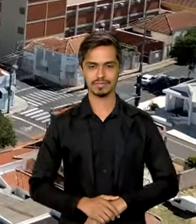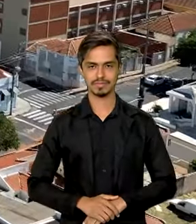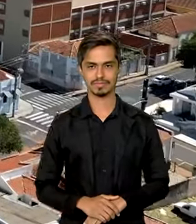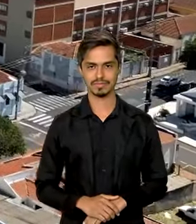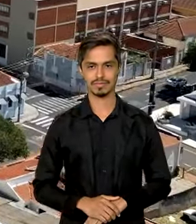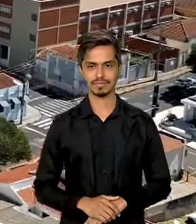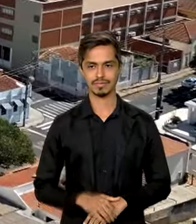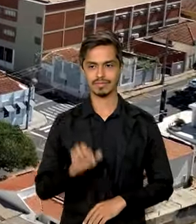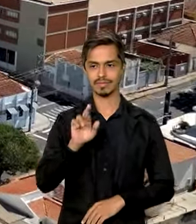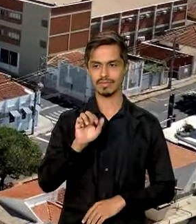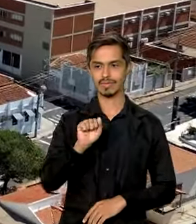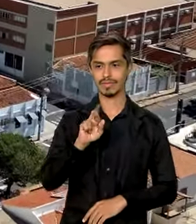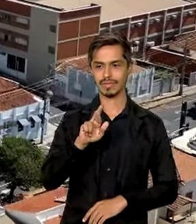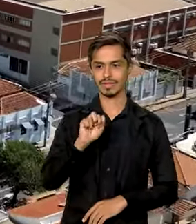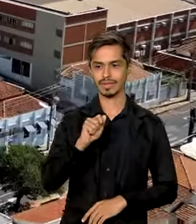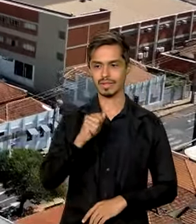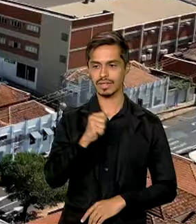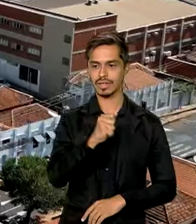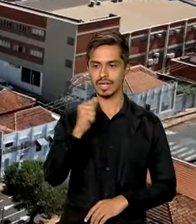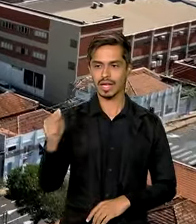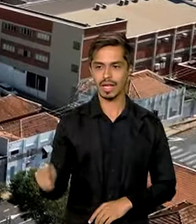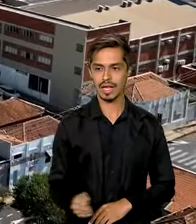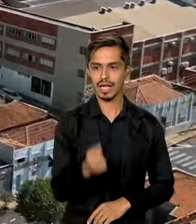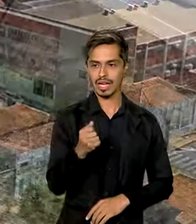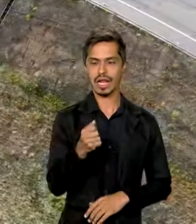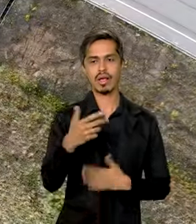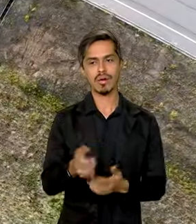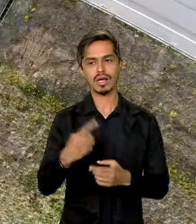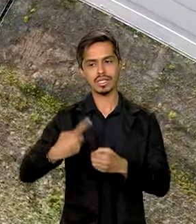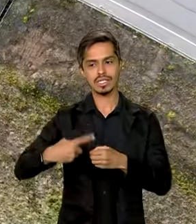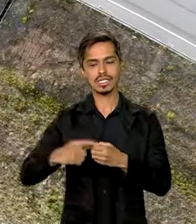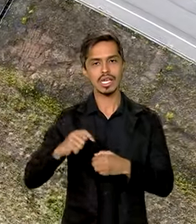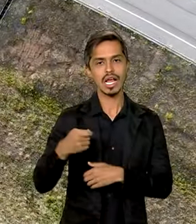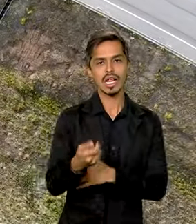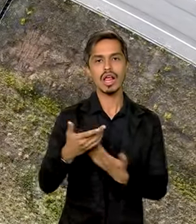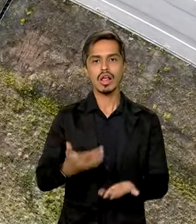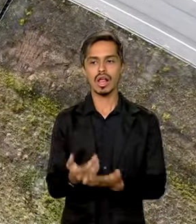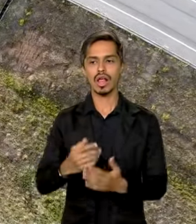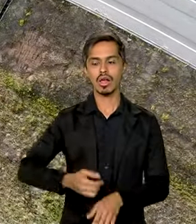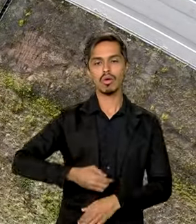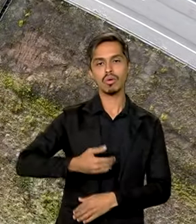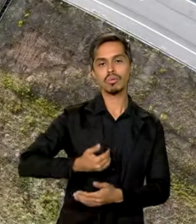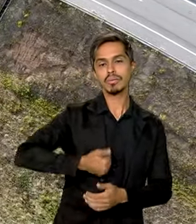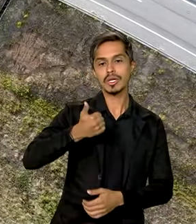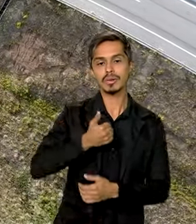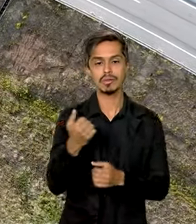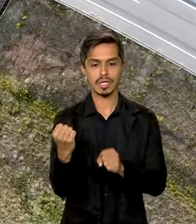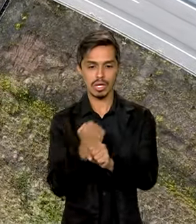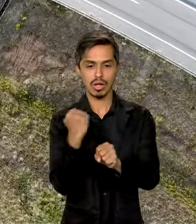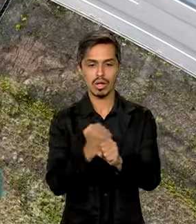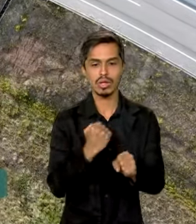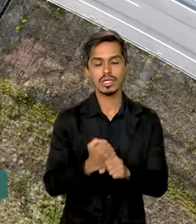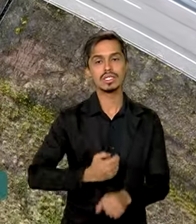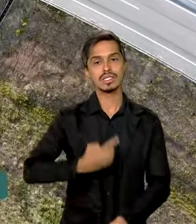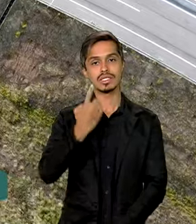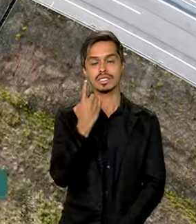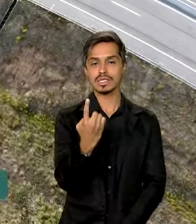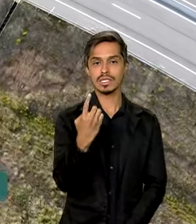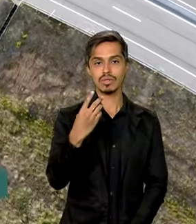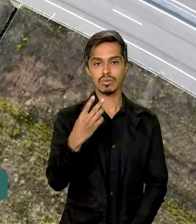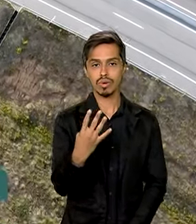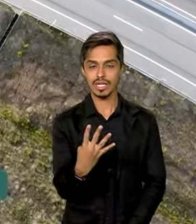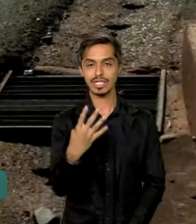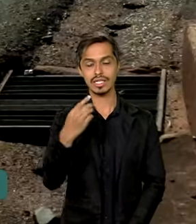Em Araraquara, no interior de São Paulo, o governo dá início à primeira etapa de uma obra de R 143 milhões